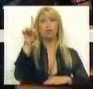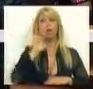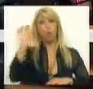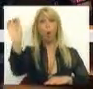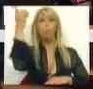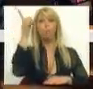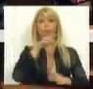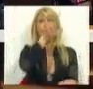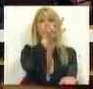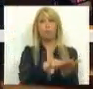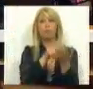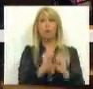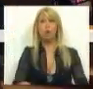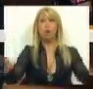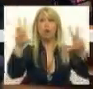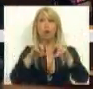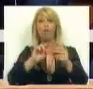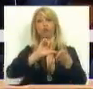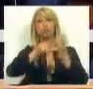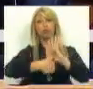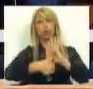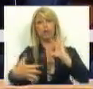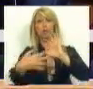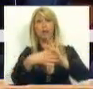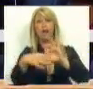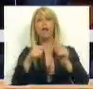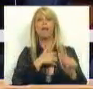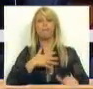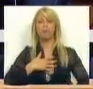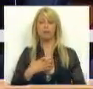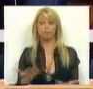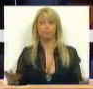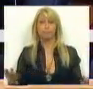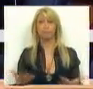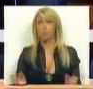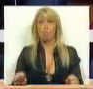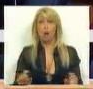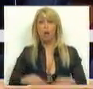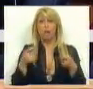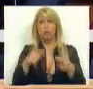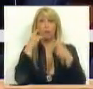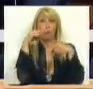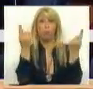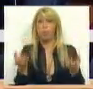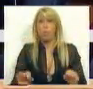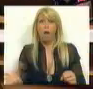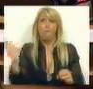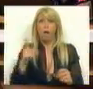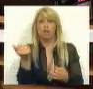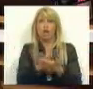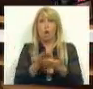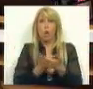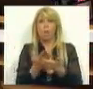aprovação de novos projetos às empresas. E, portanto, nem investimento público, nem mais economia às empresas.